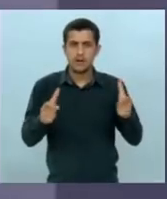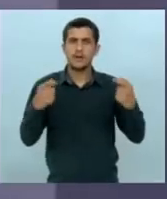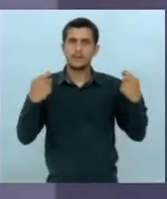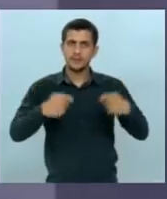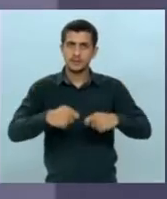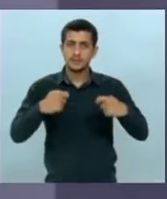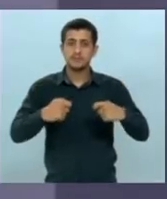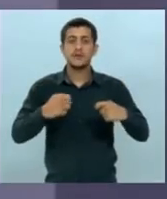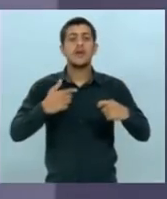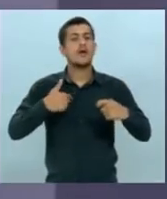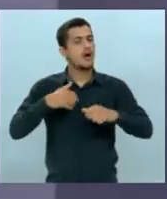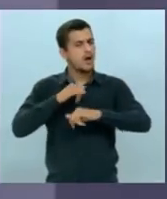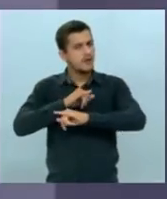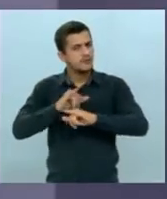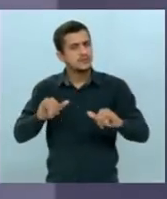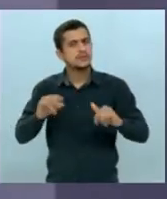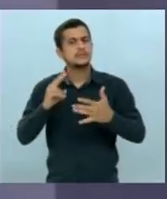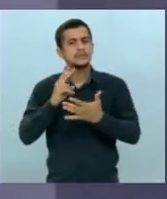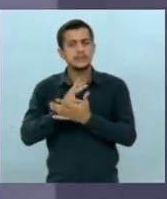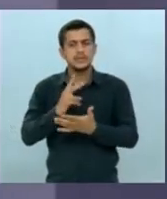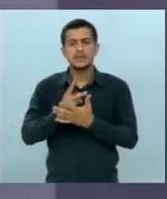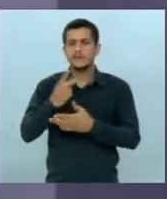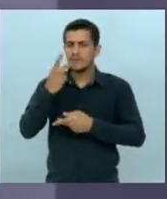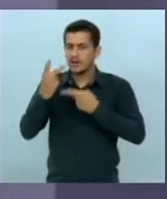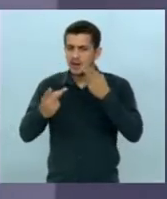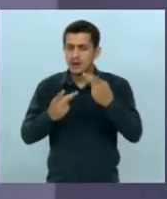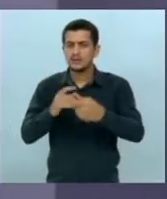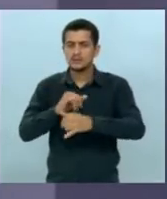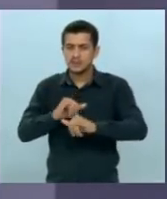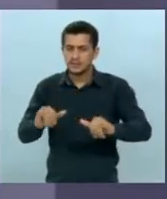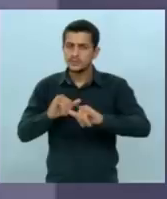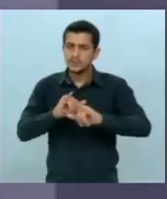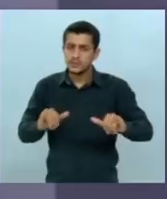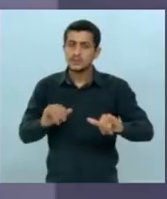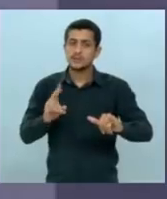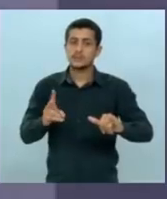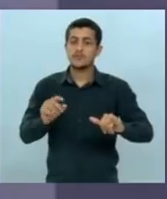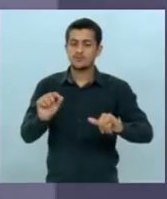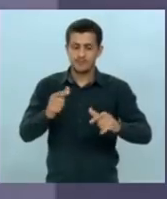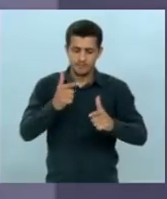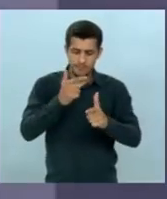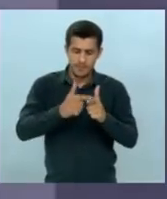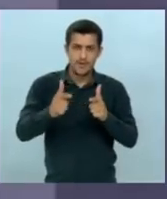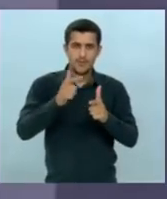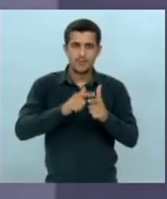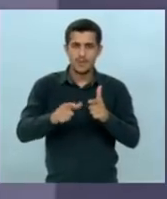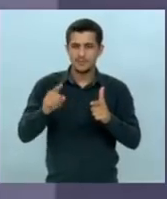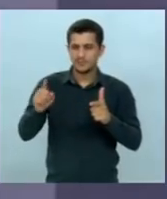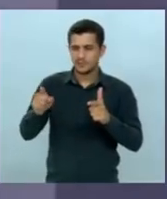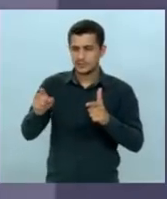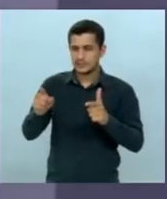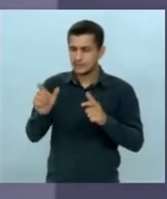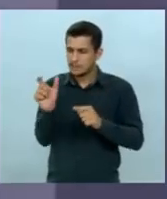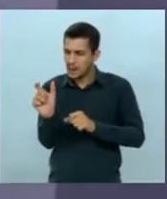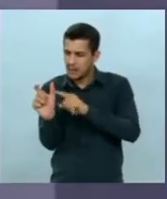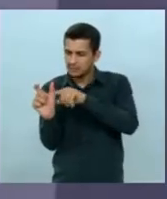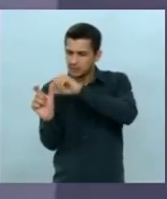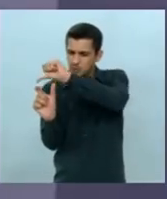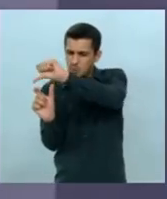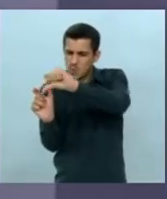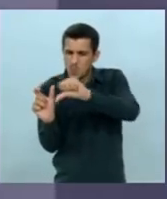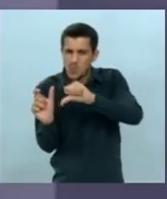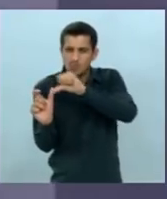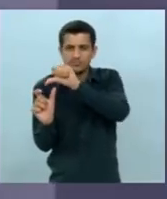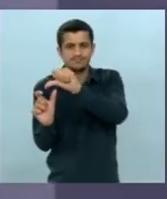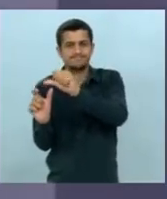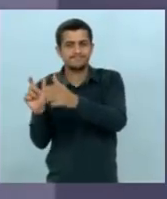foi o que eu disse sempre repetir isto o problema é a distorção da verdade e